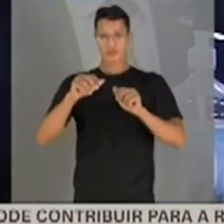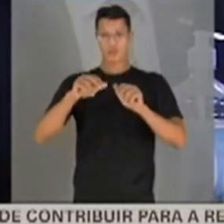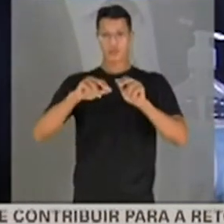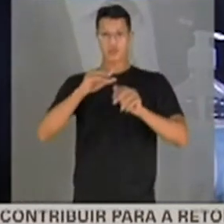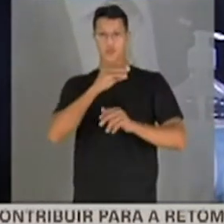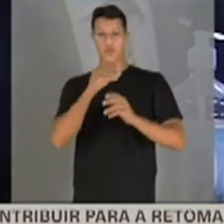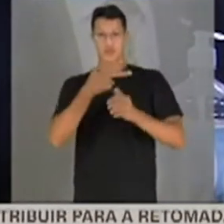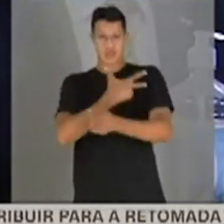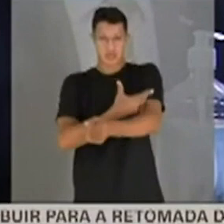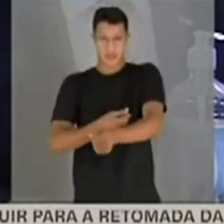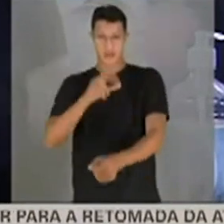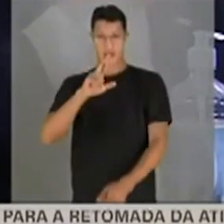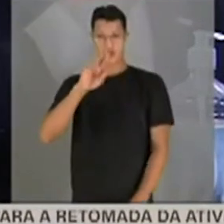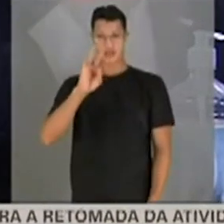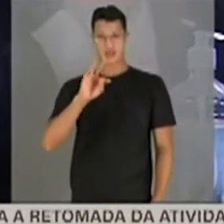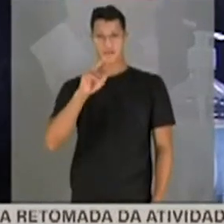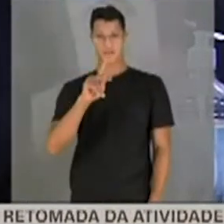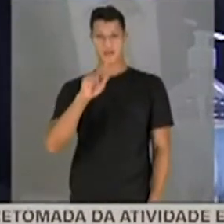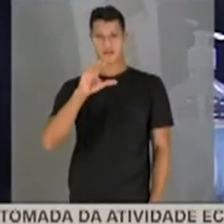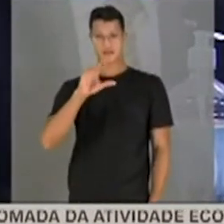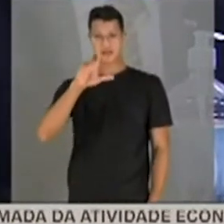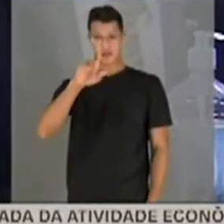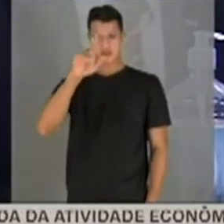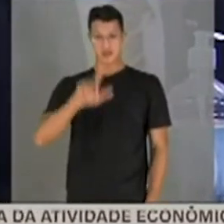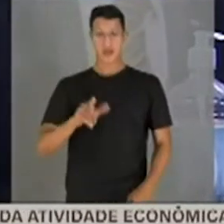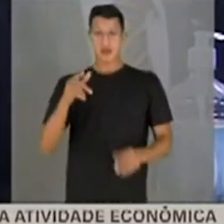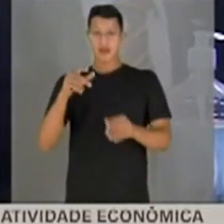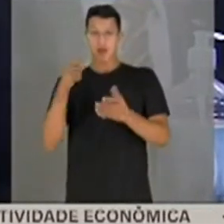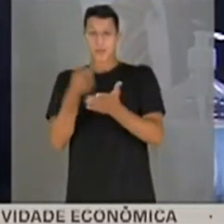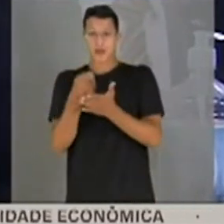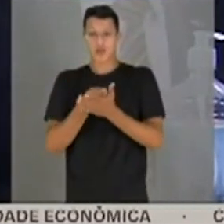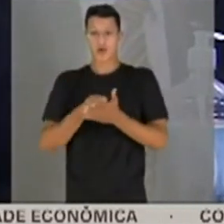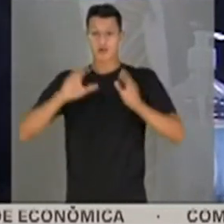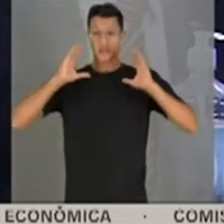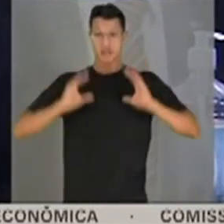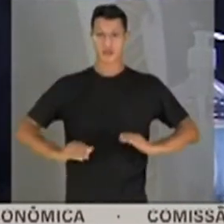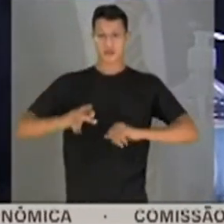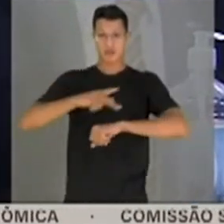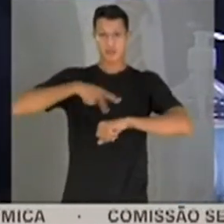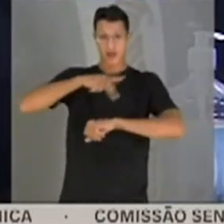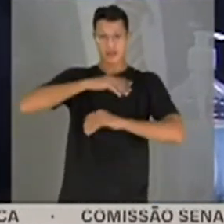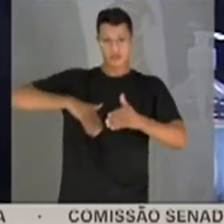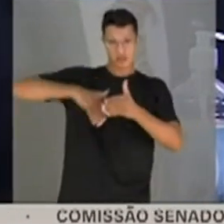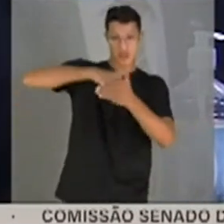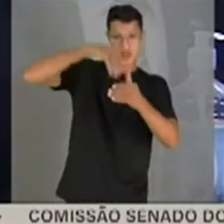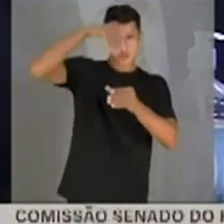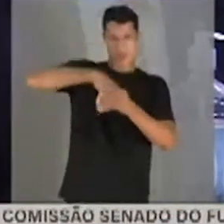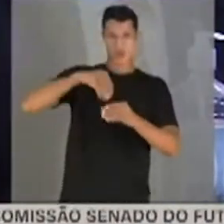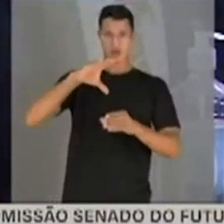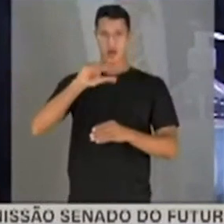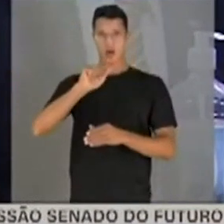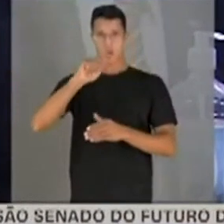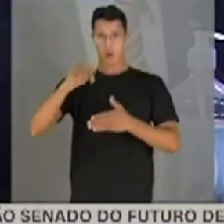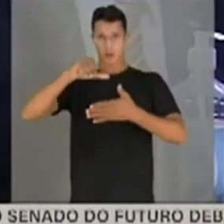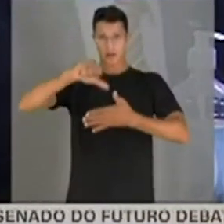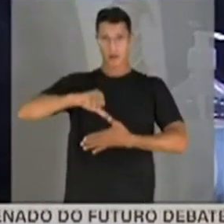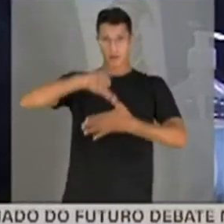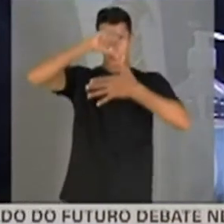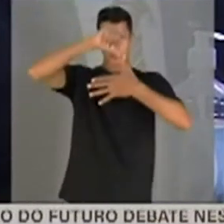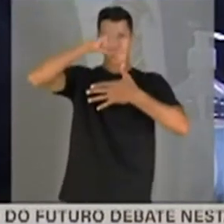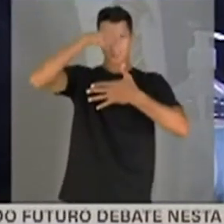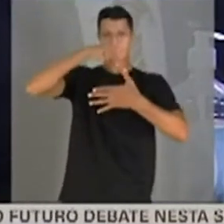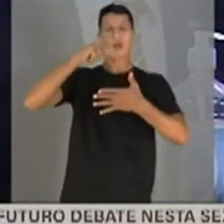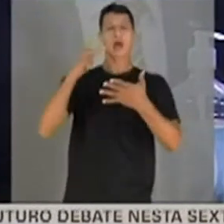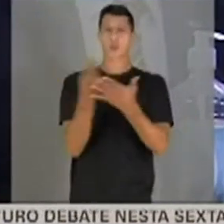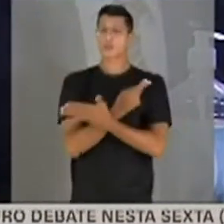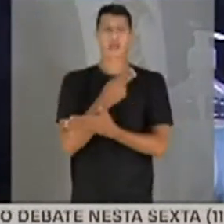-PCR que são requeridos para a entrada de cidadãos desses países da Copa América ocorrem